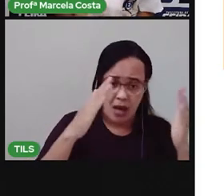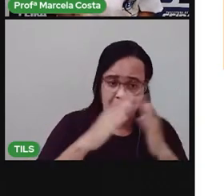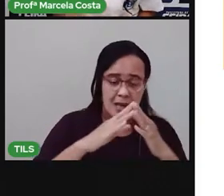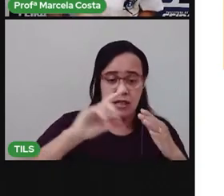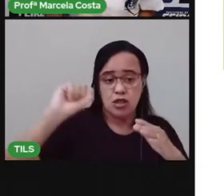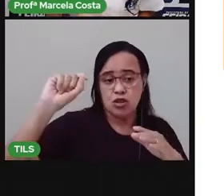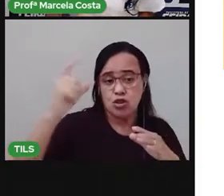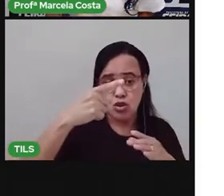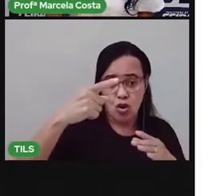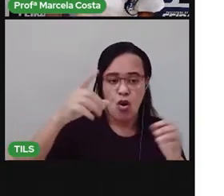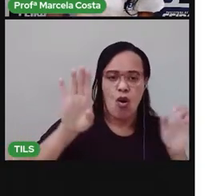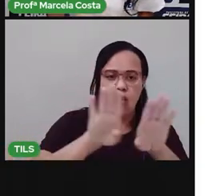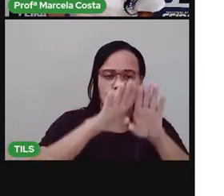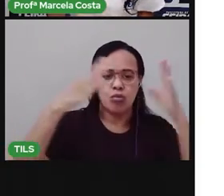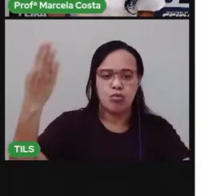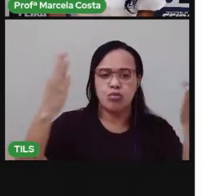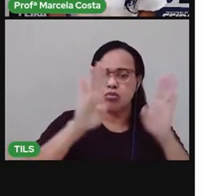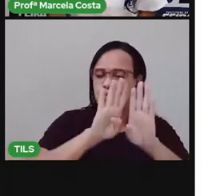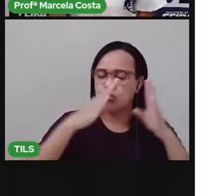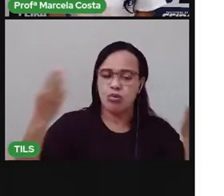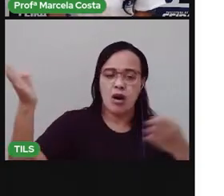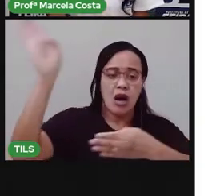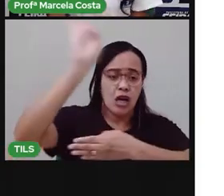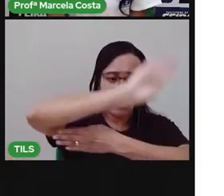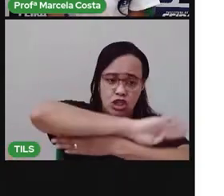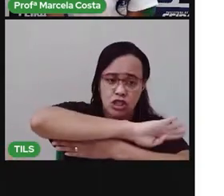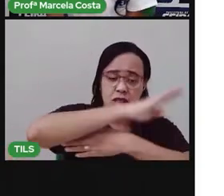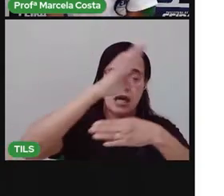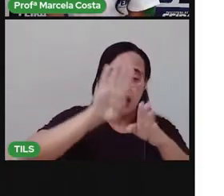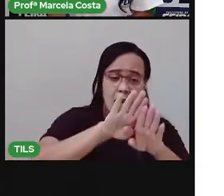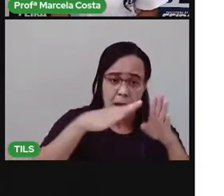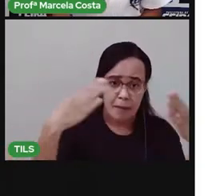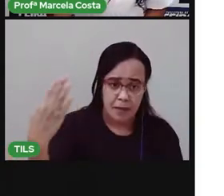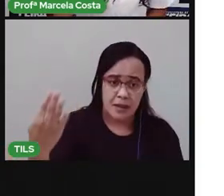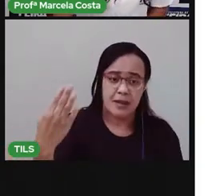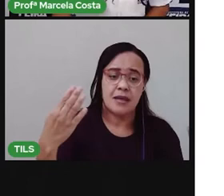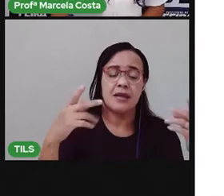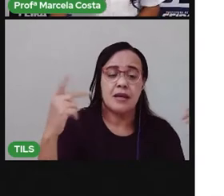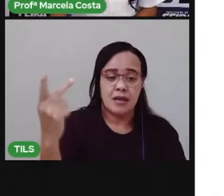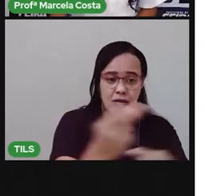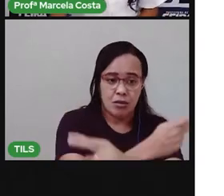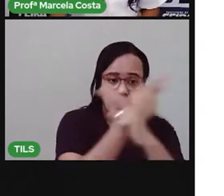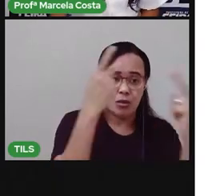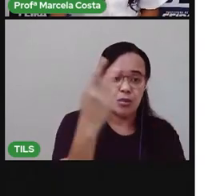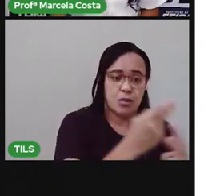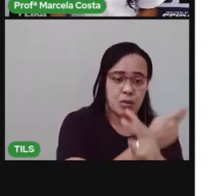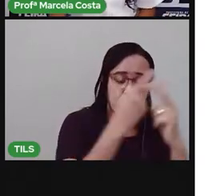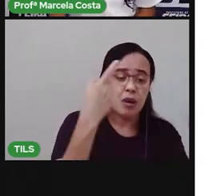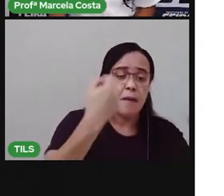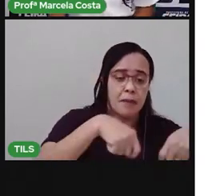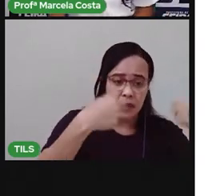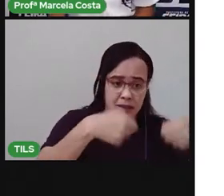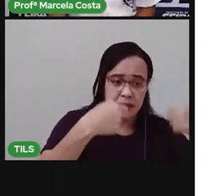fresco ventilado sabe o que que esse morfo pode fazer com a sua saúde